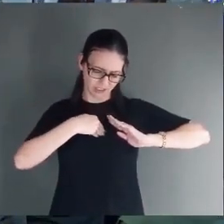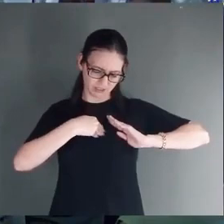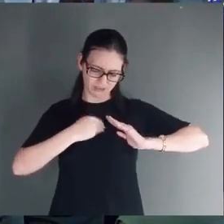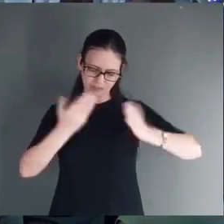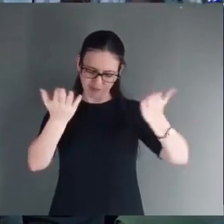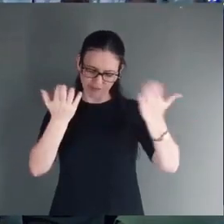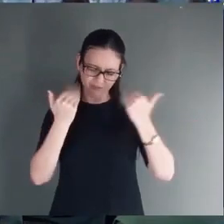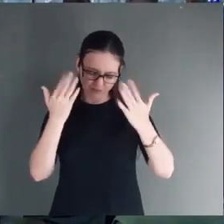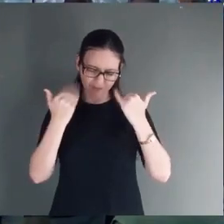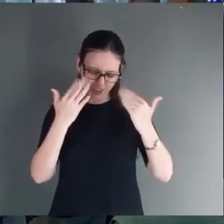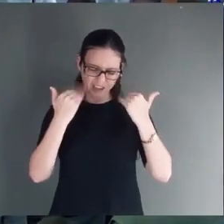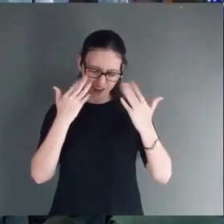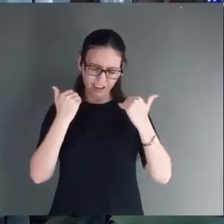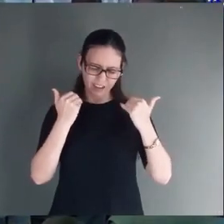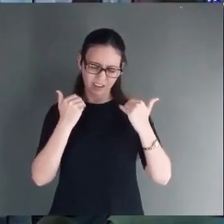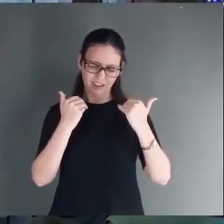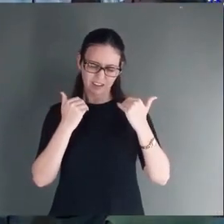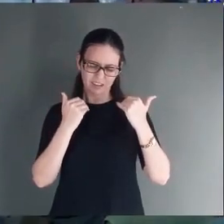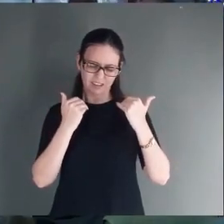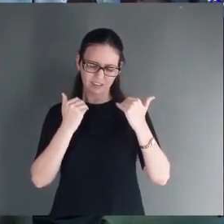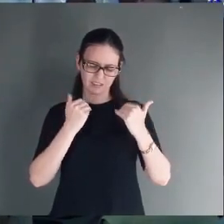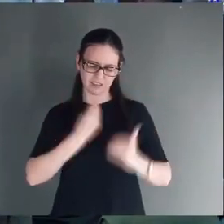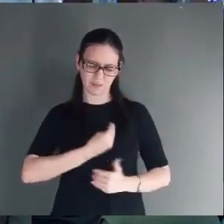na minha causa. na minha casa.